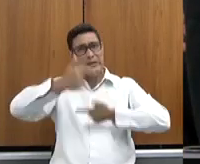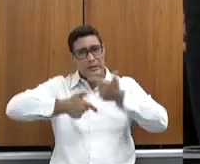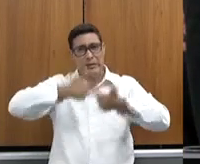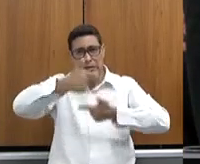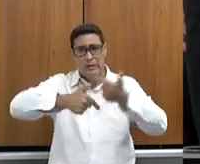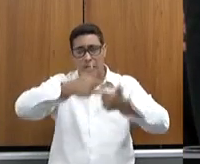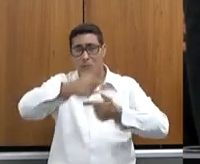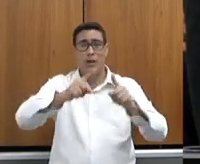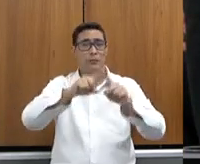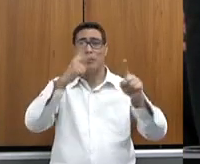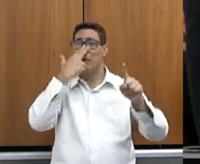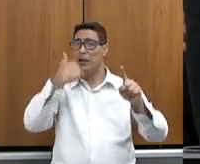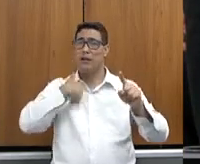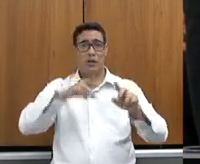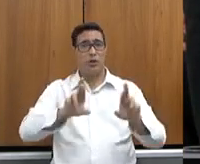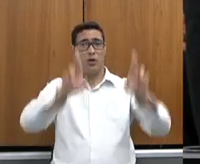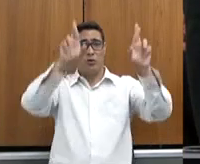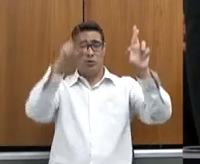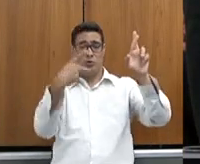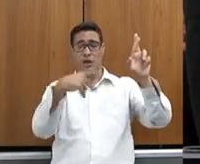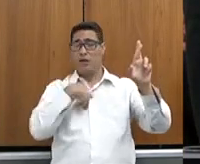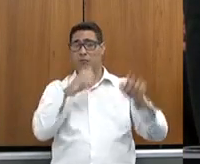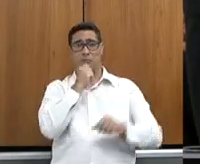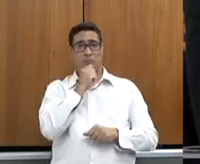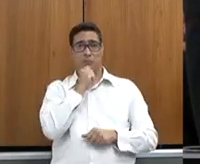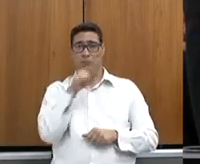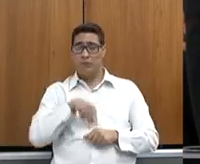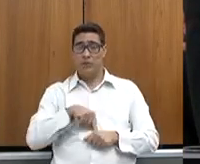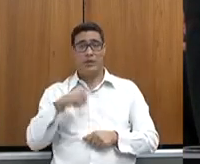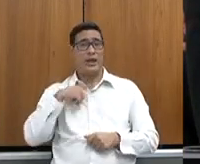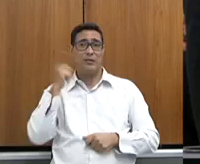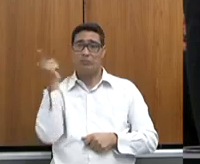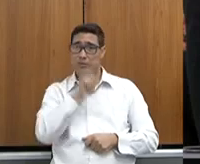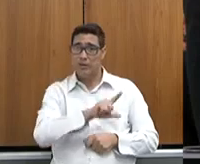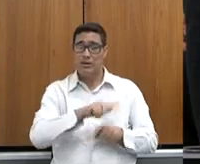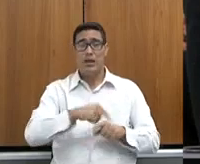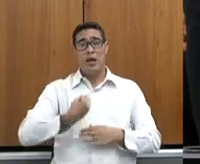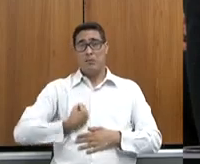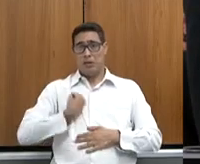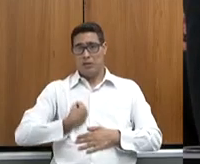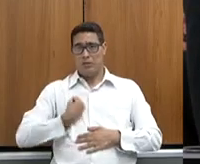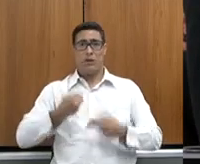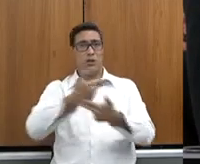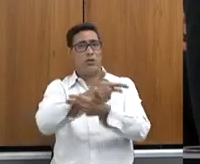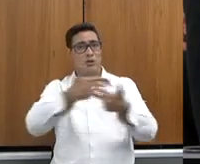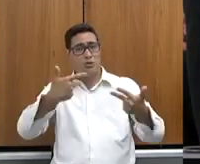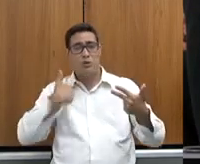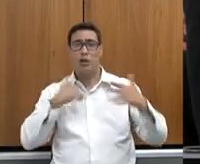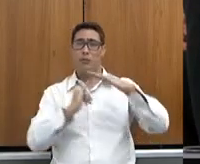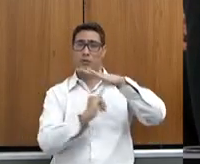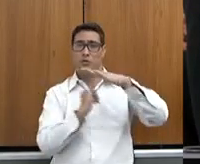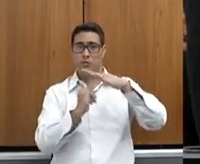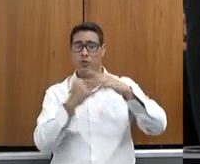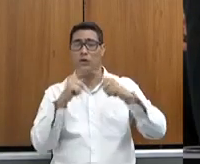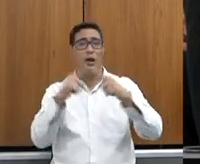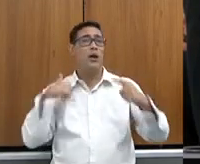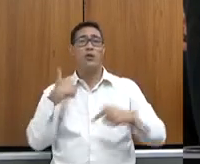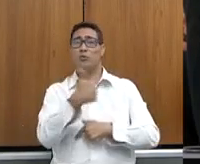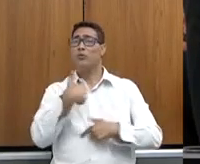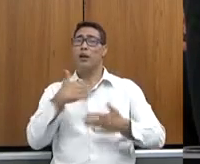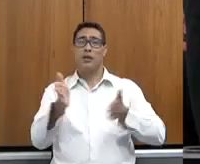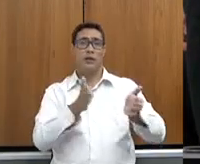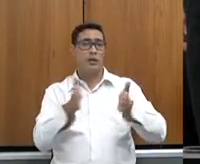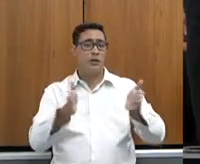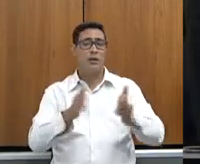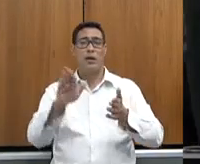sem ser dona dessa terra, sem ter garantia, sem participar de programas institucionais, sem ter acesso ao crédito e na